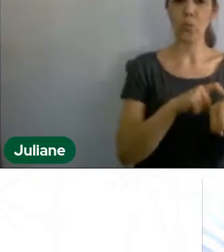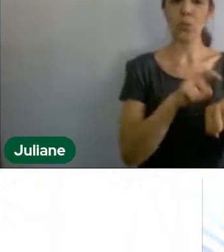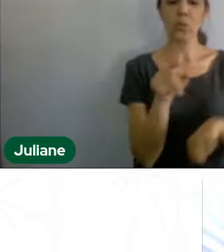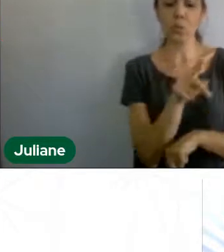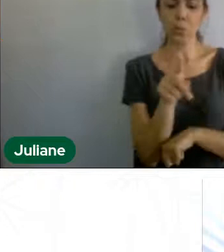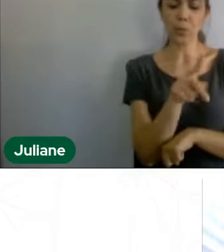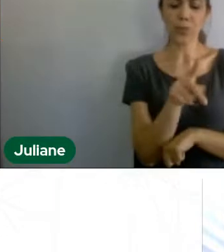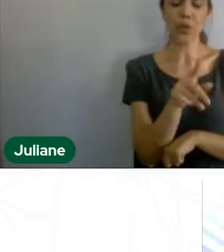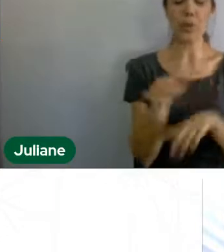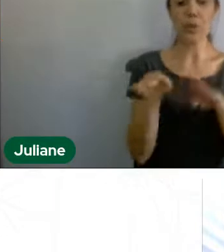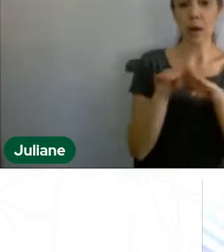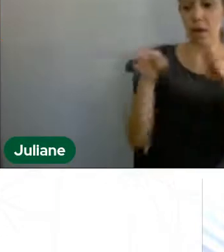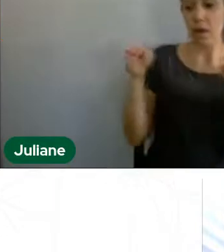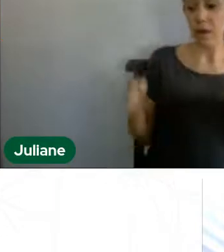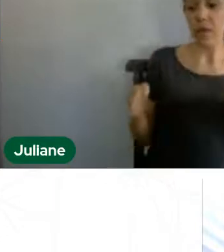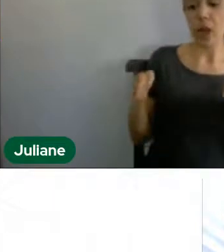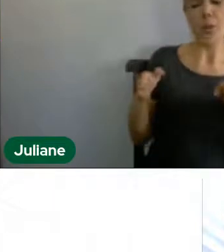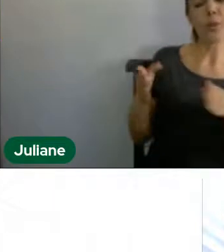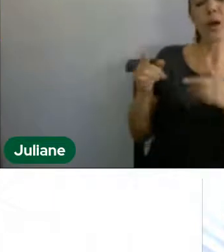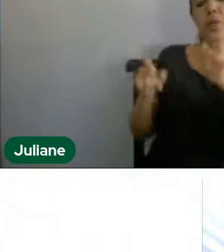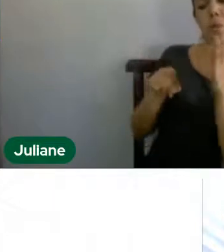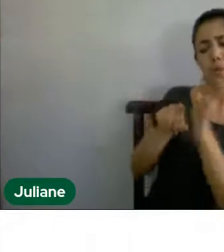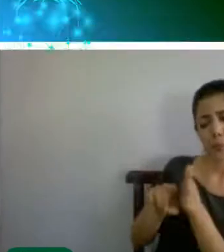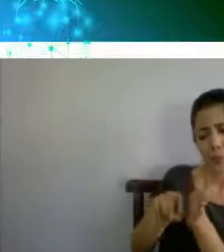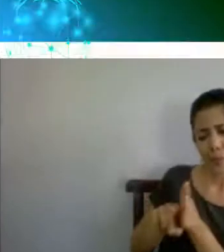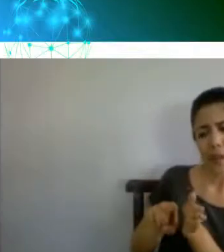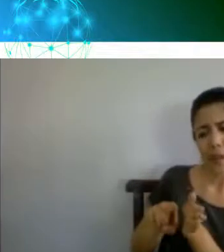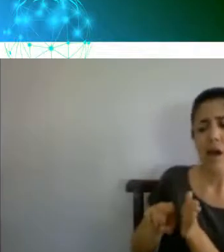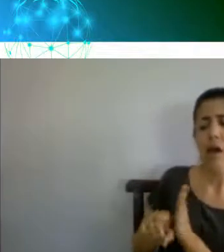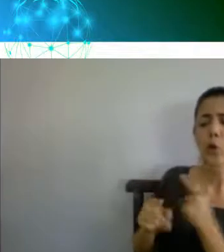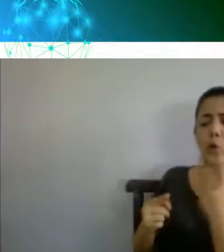pelos integrantes da banca, tá ok? Certo, certo.